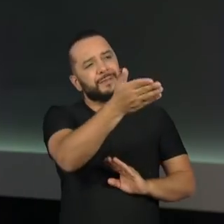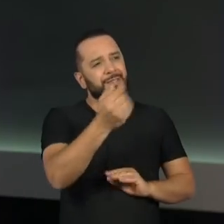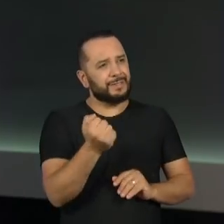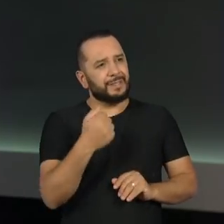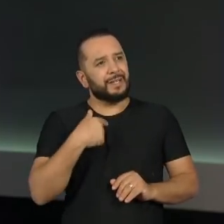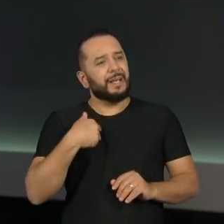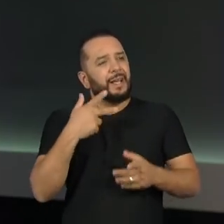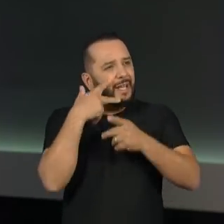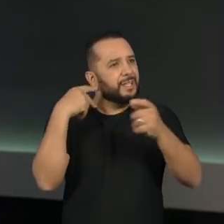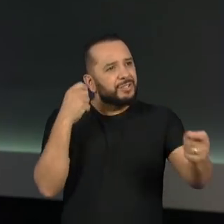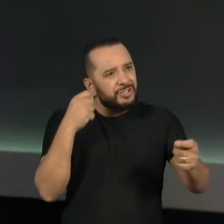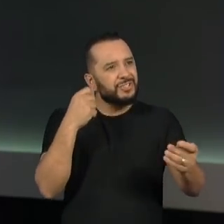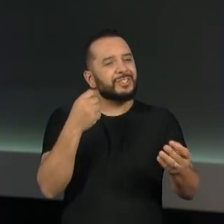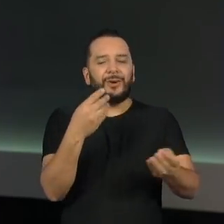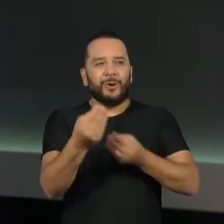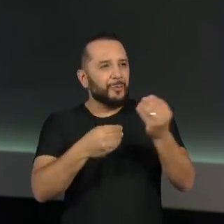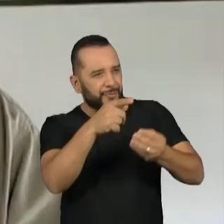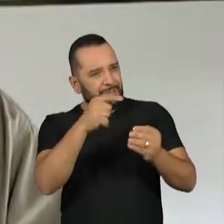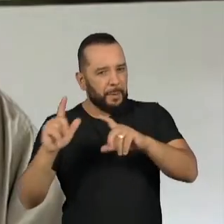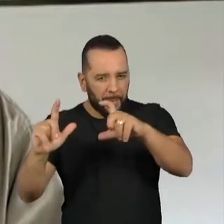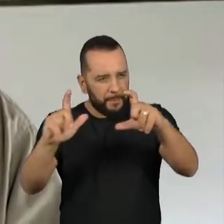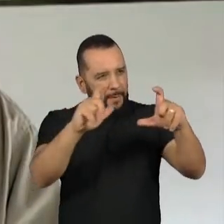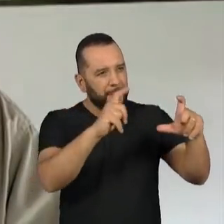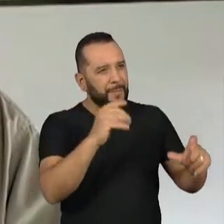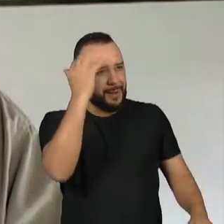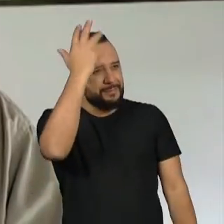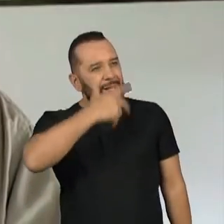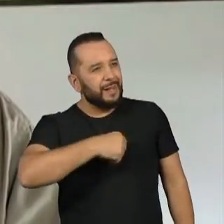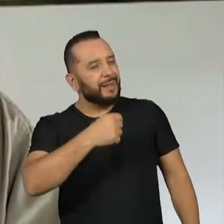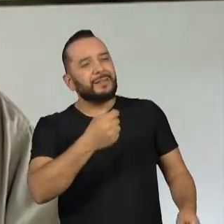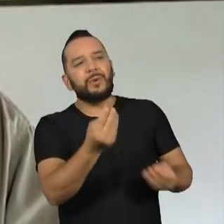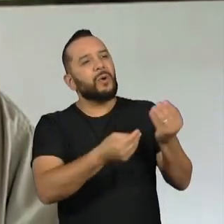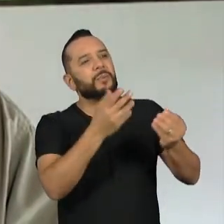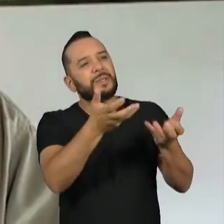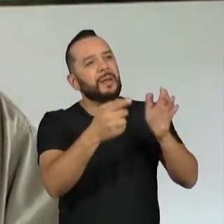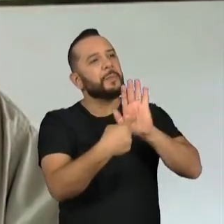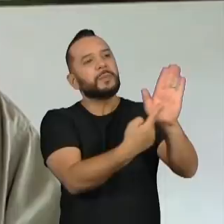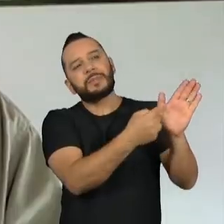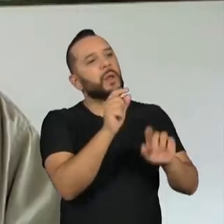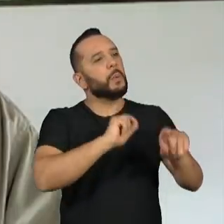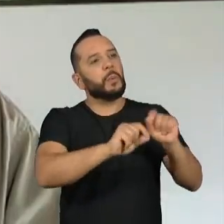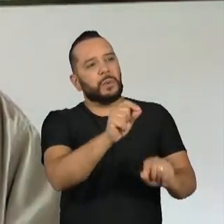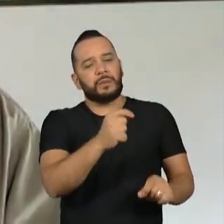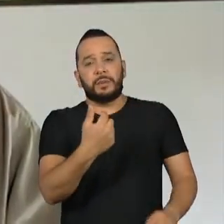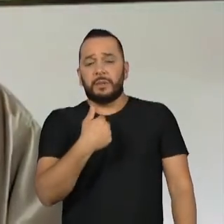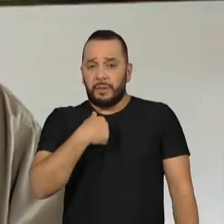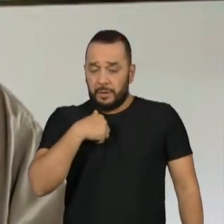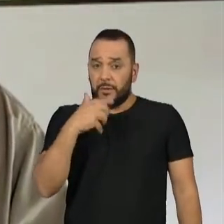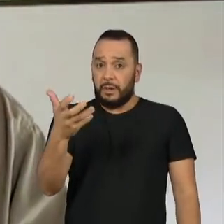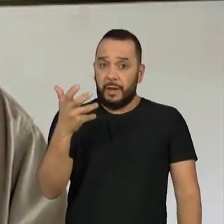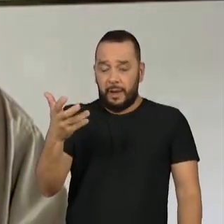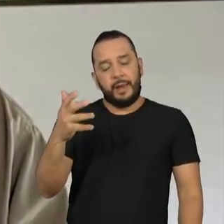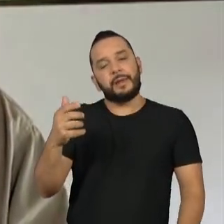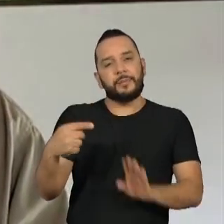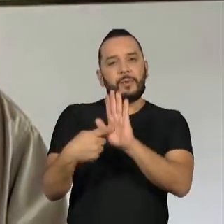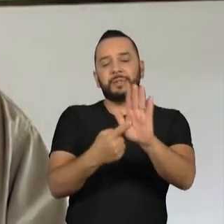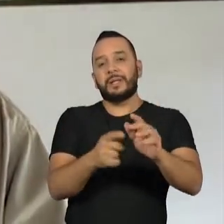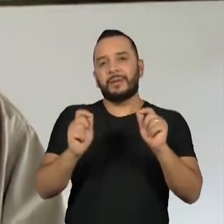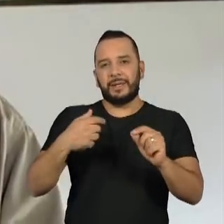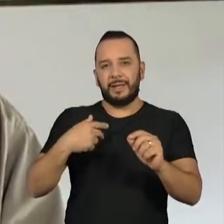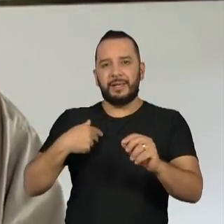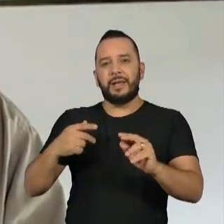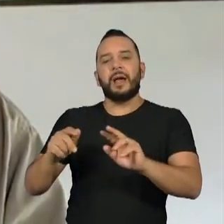nessa forma da beleza que você explicou? O eu quero mostrar é que a grande beleza da humanidade